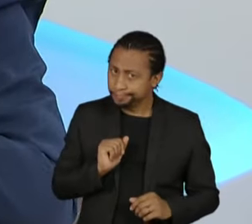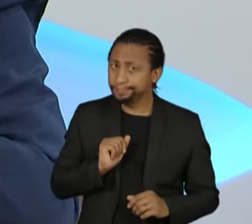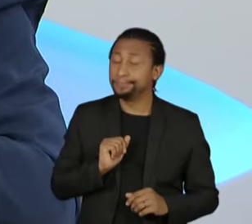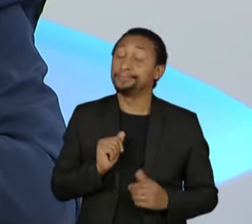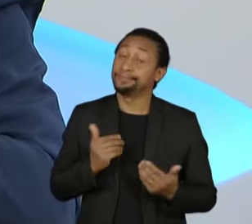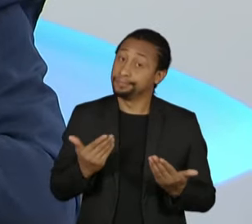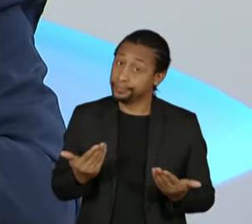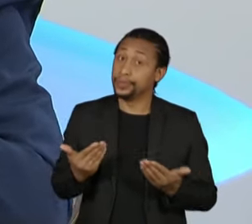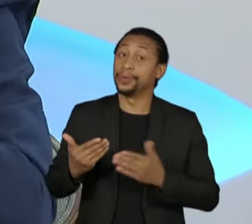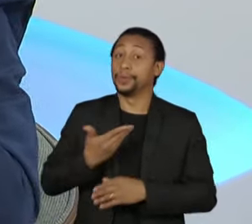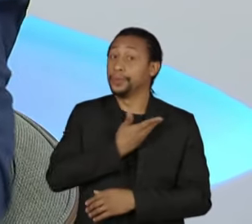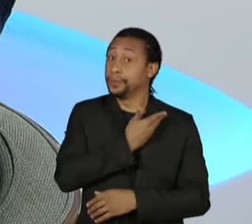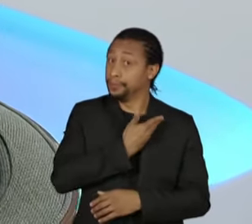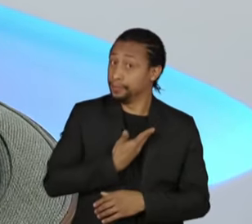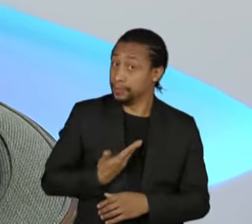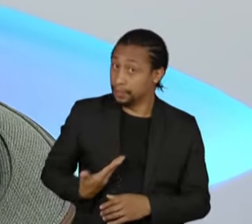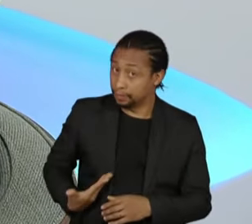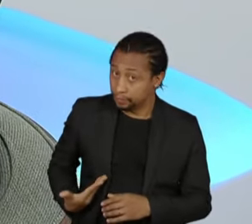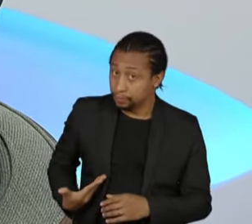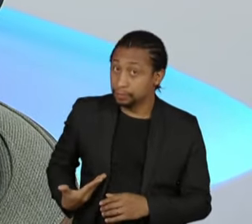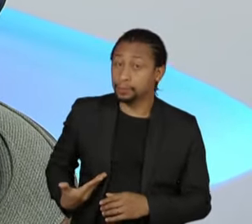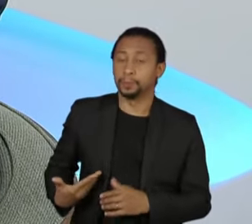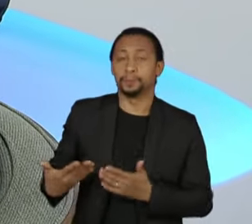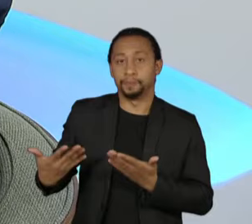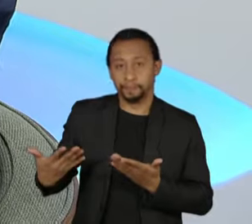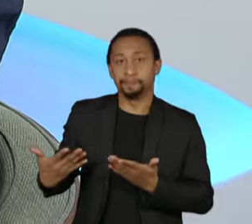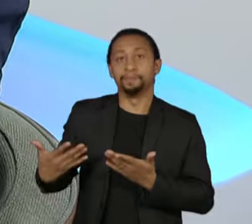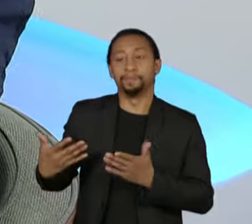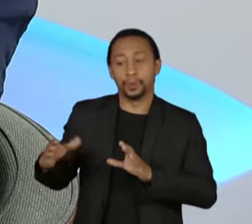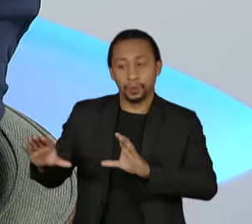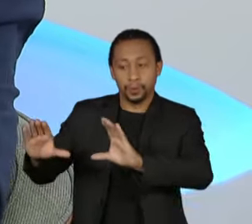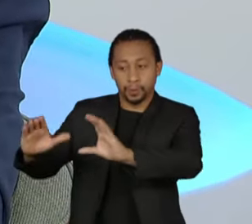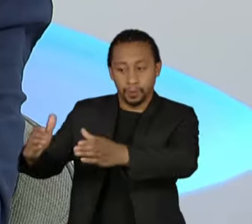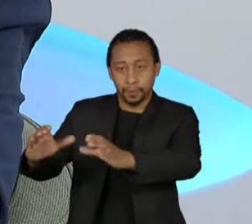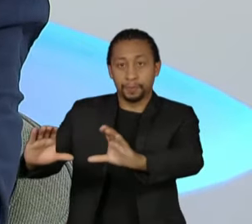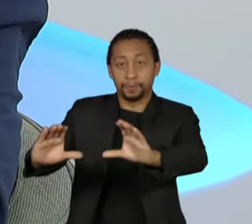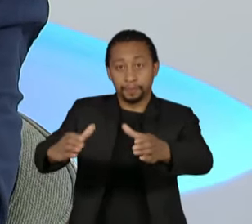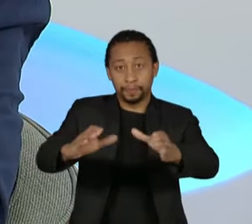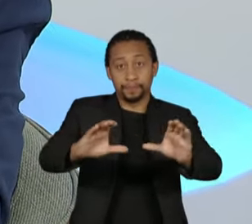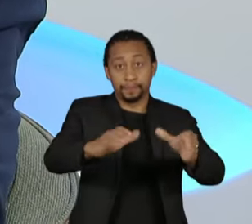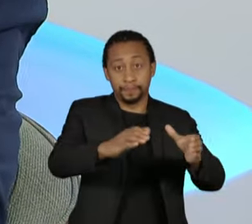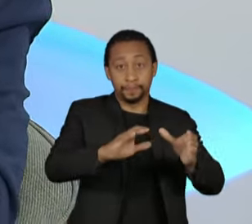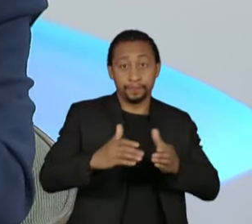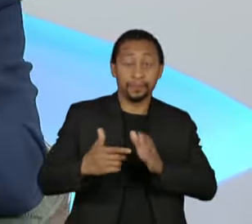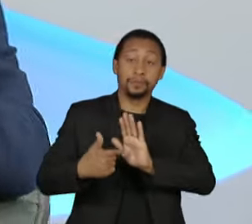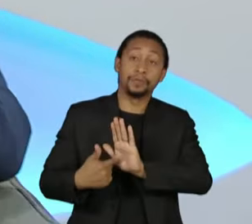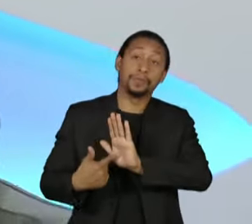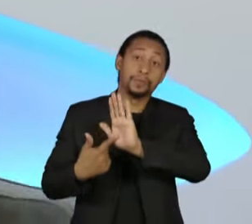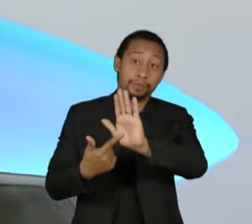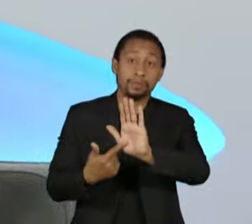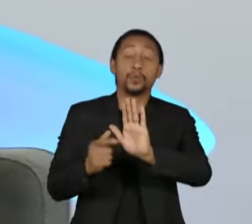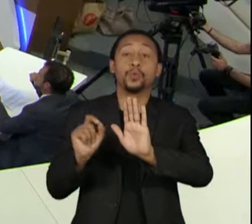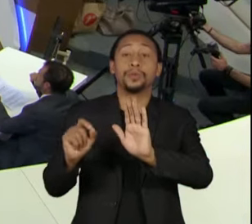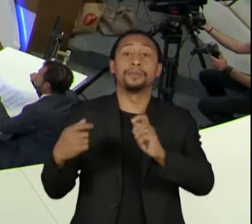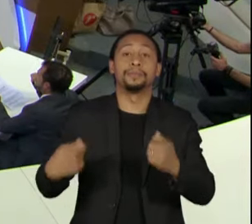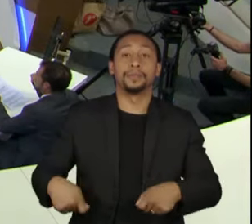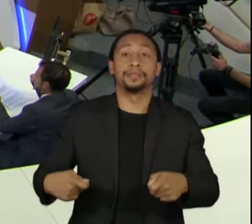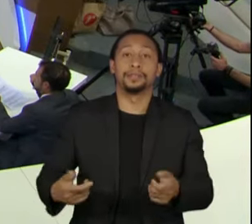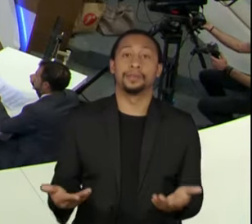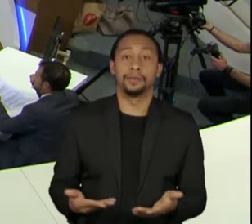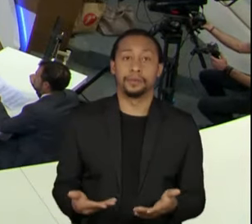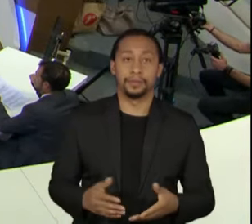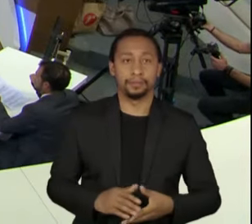composição que vai representar as necessidades desse momento. Muito diálogo. O senhor está